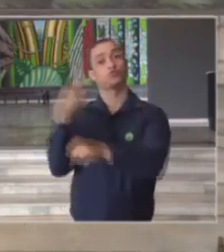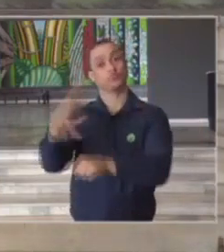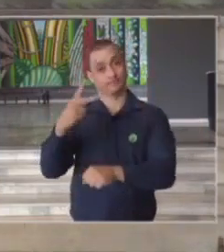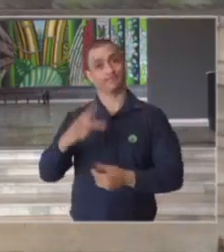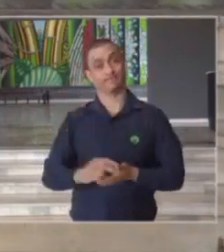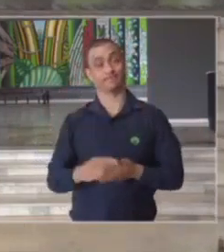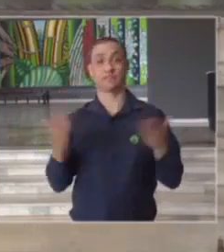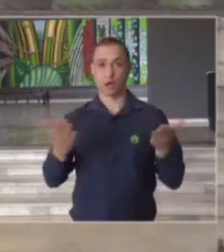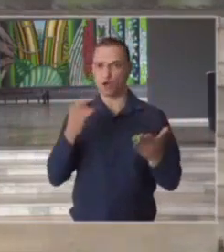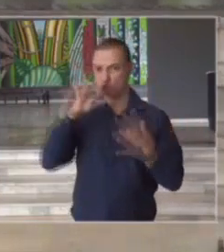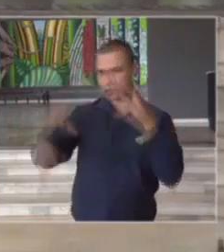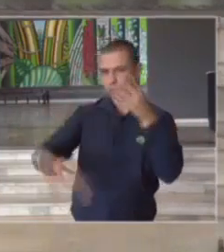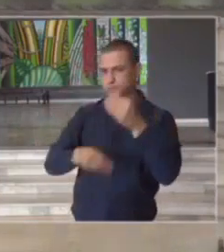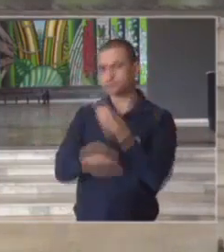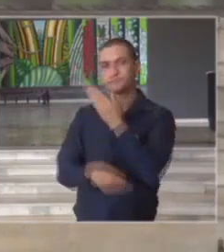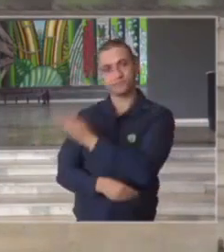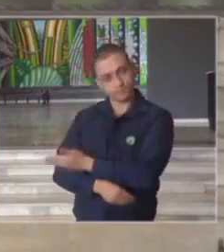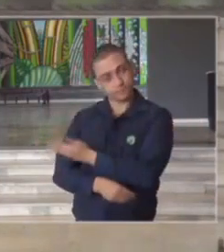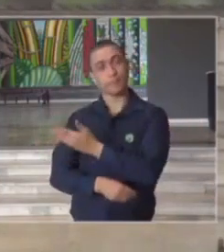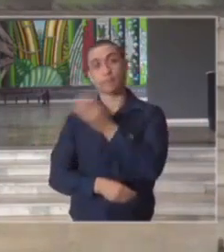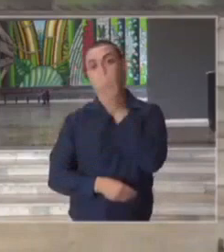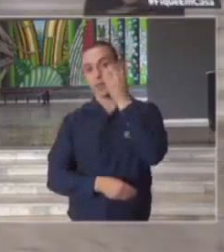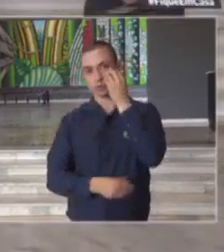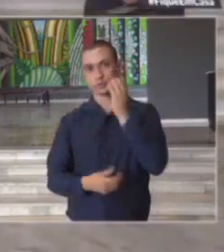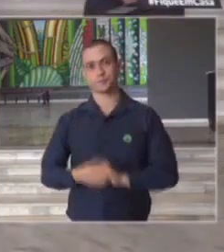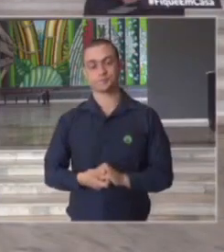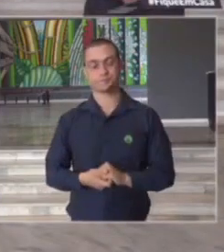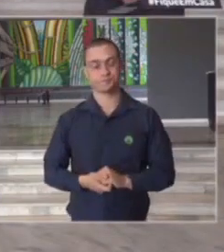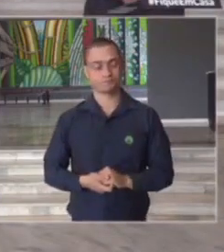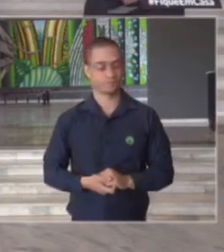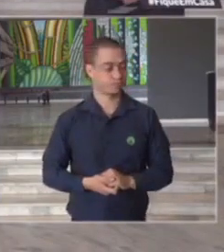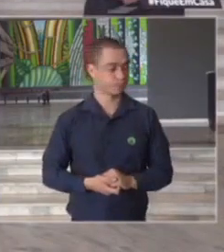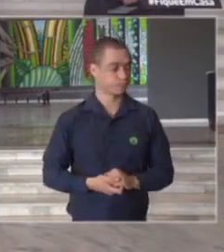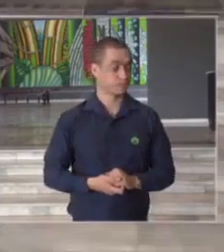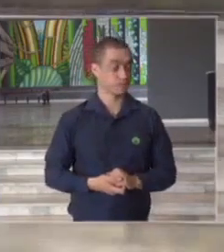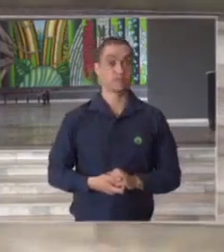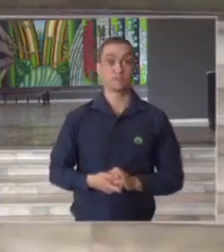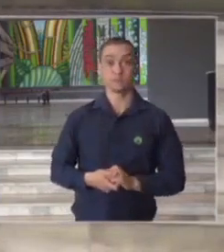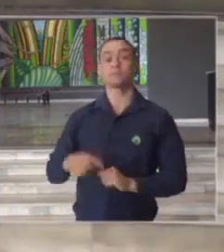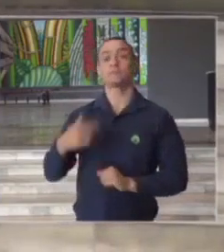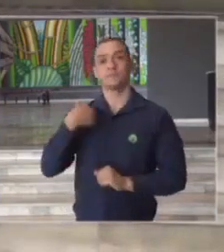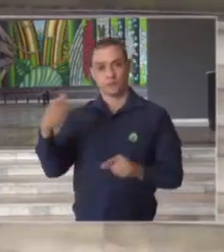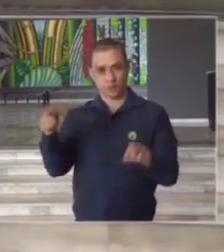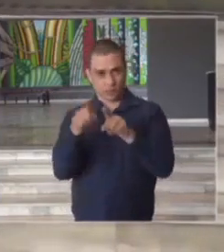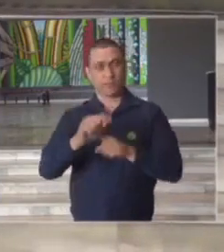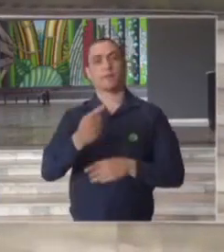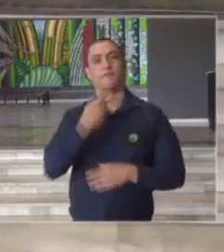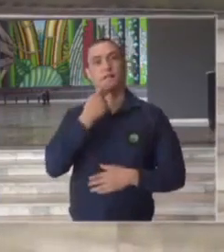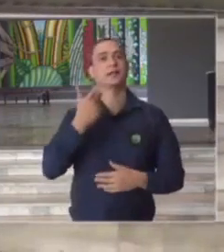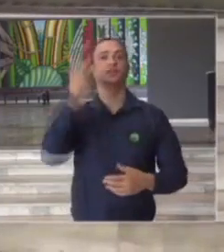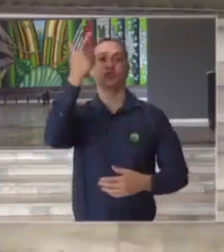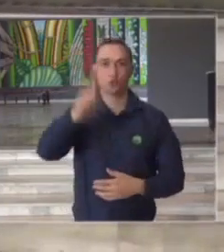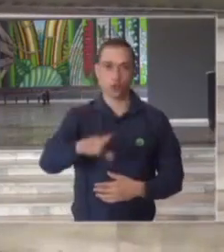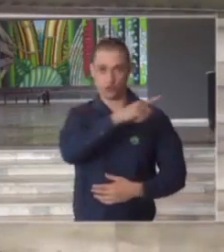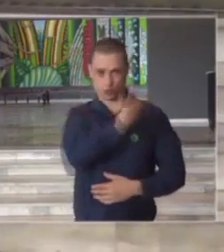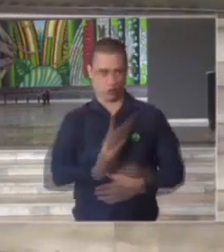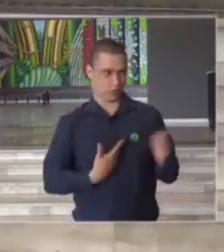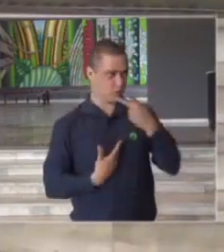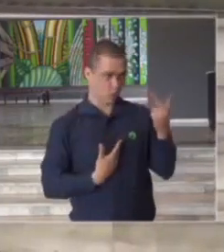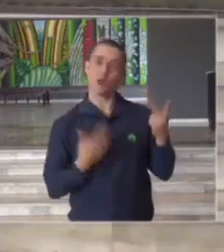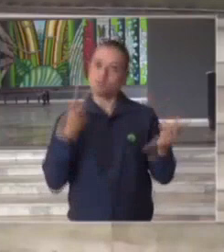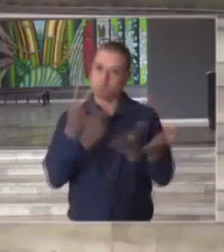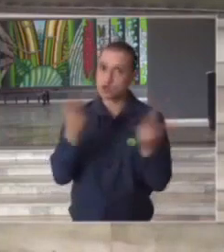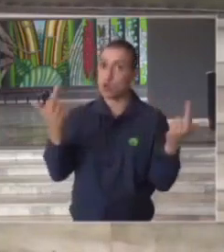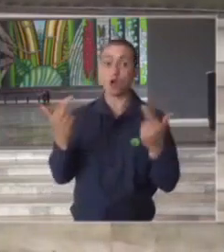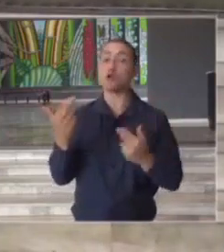vidas e agora para complementar eu passo ao Bruno Covas eu queria também insistir nessa fala do governador de que